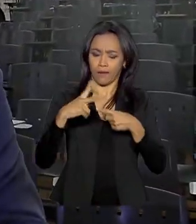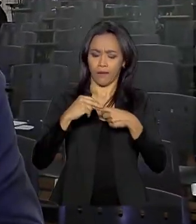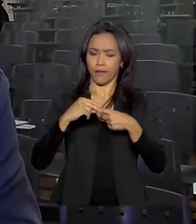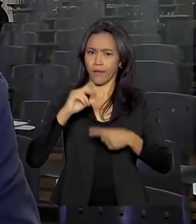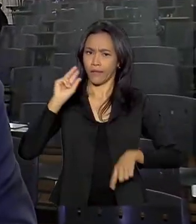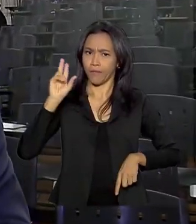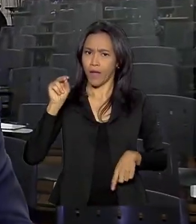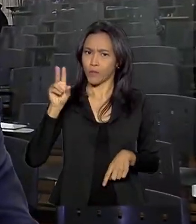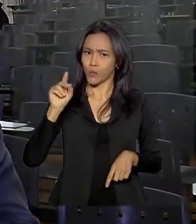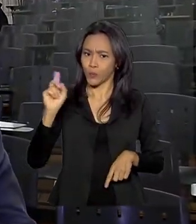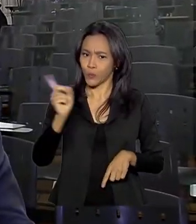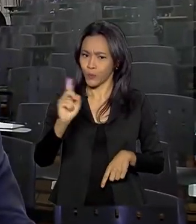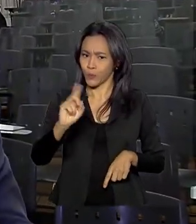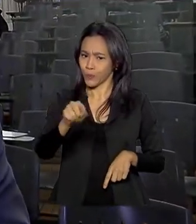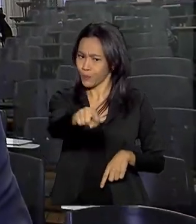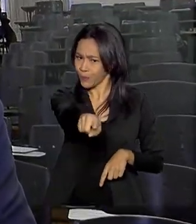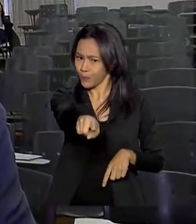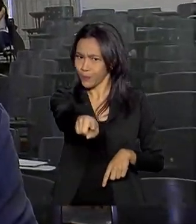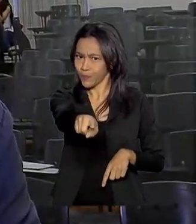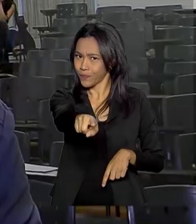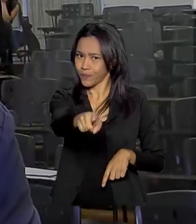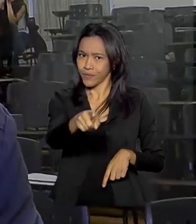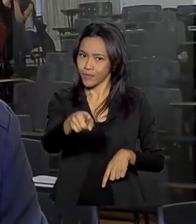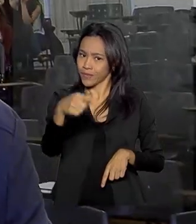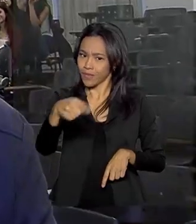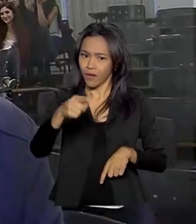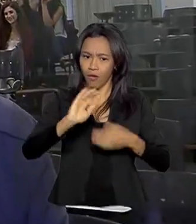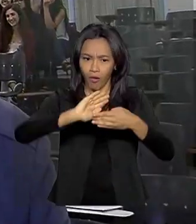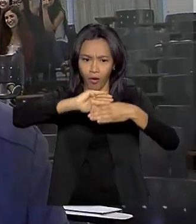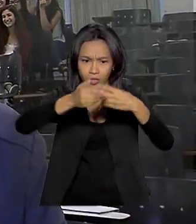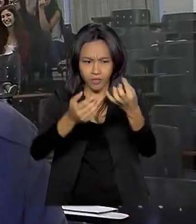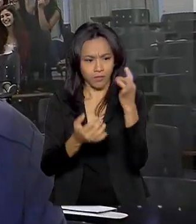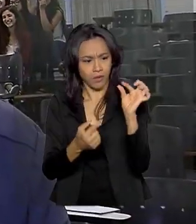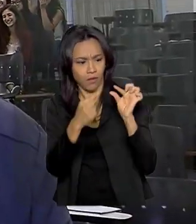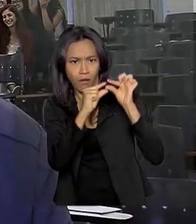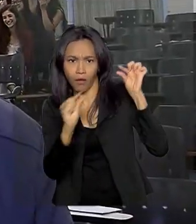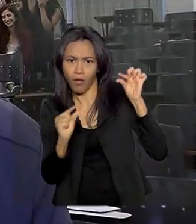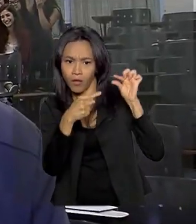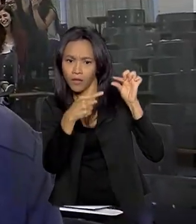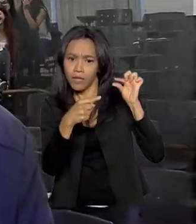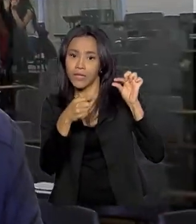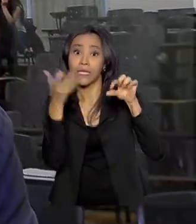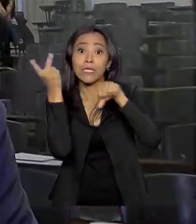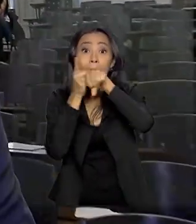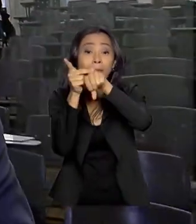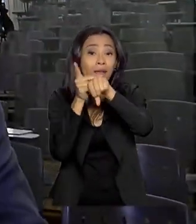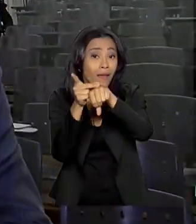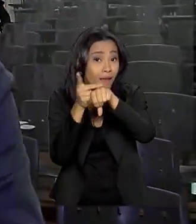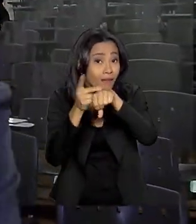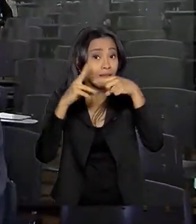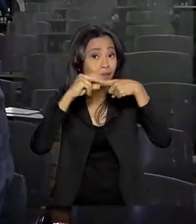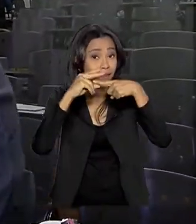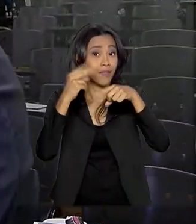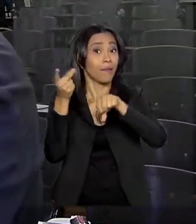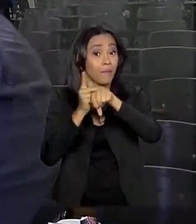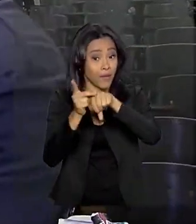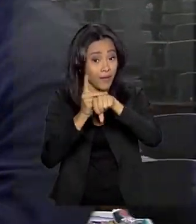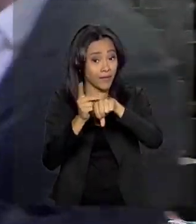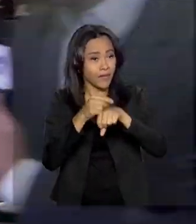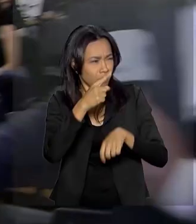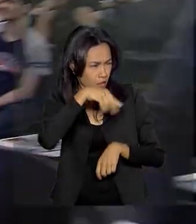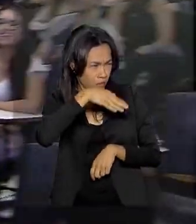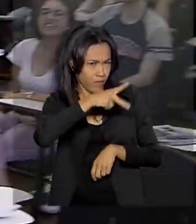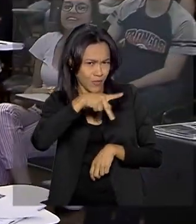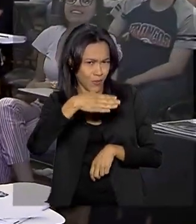azul, nem assim, sem ser transparente, que nem eu estou segurando aqui, é caneta preta. Caneta preta, né,